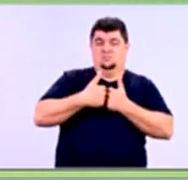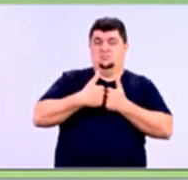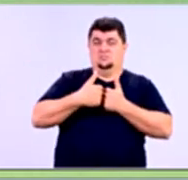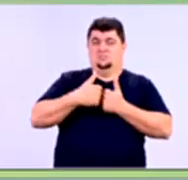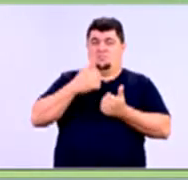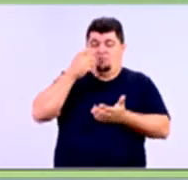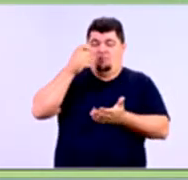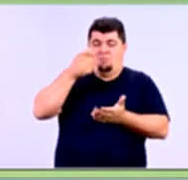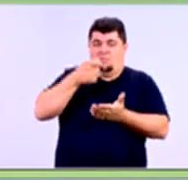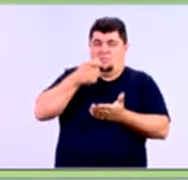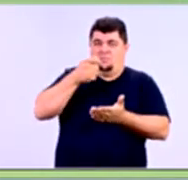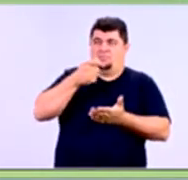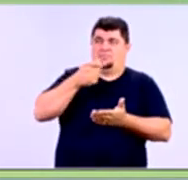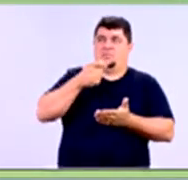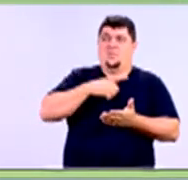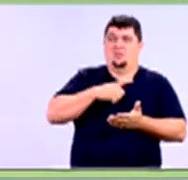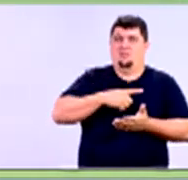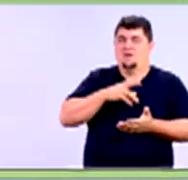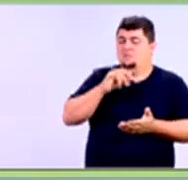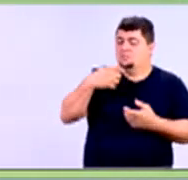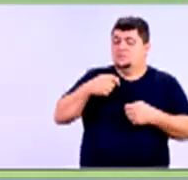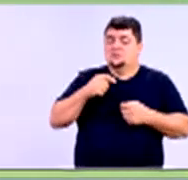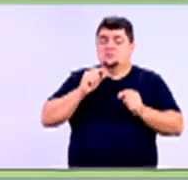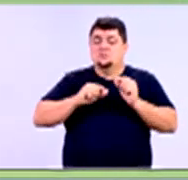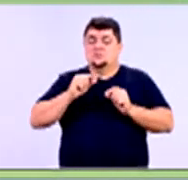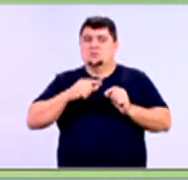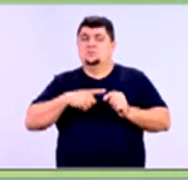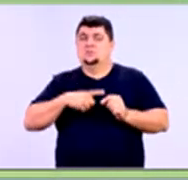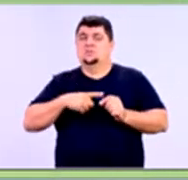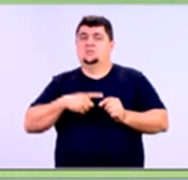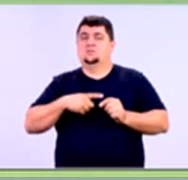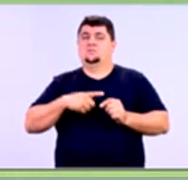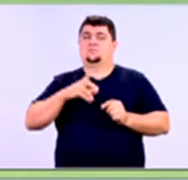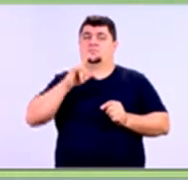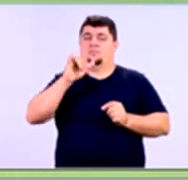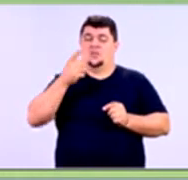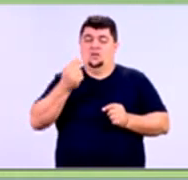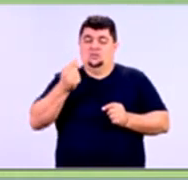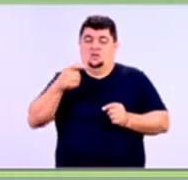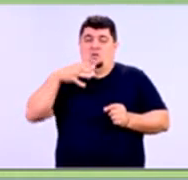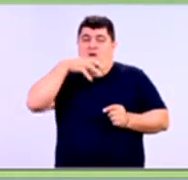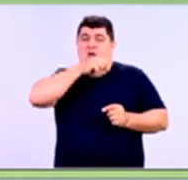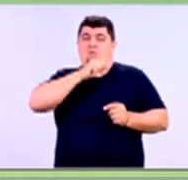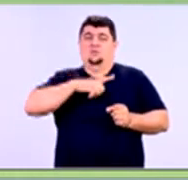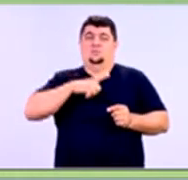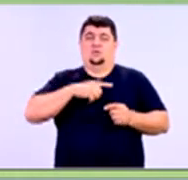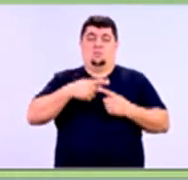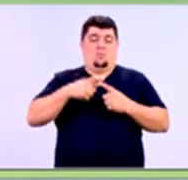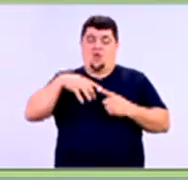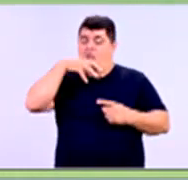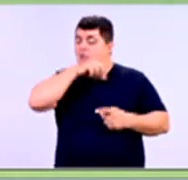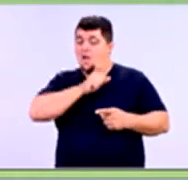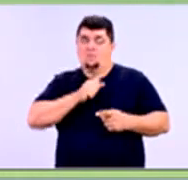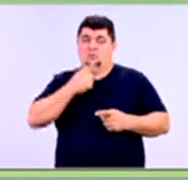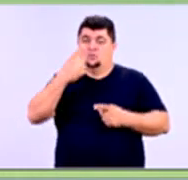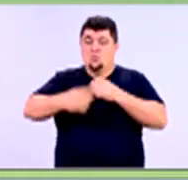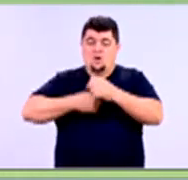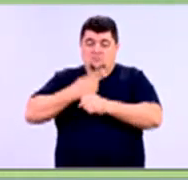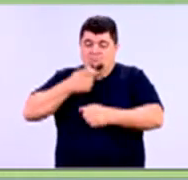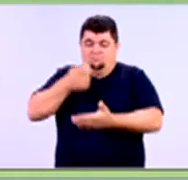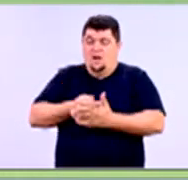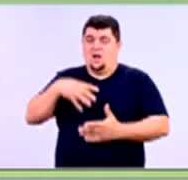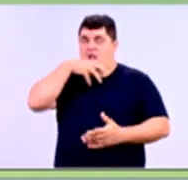endividamento vai necessitar de uma alta liquidez. porque isso quer dizer que eu vou ter que pagar dentro de um ano